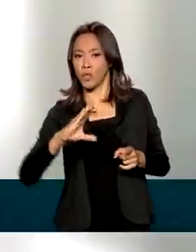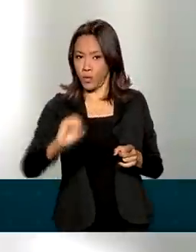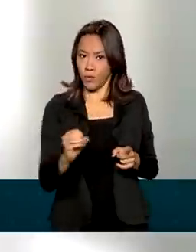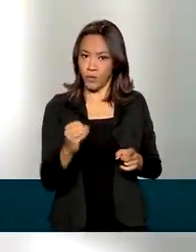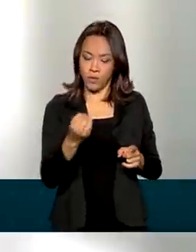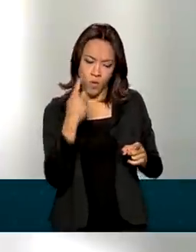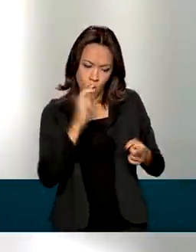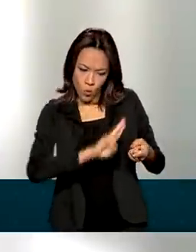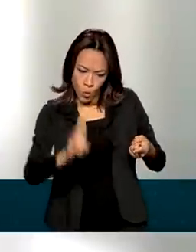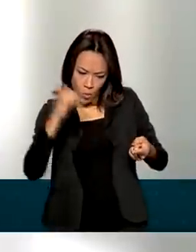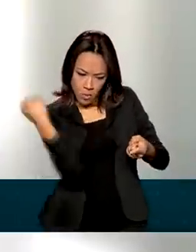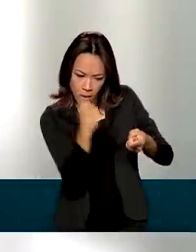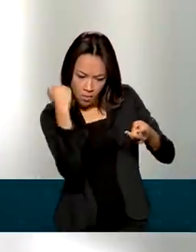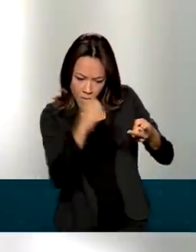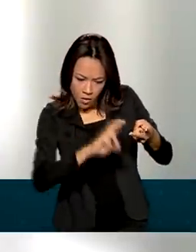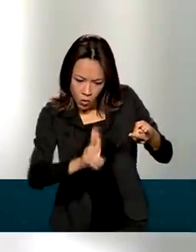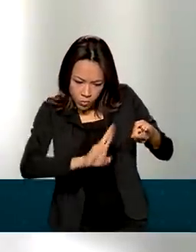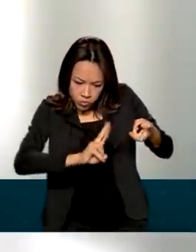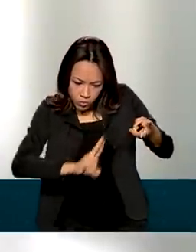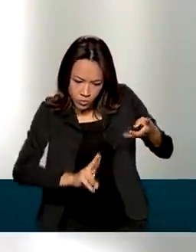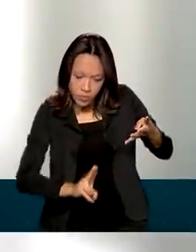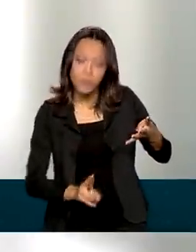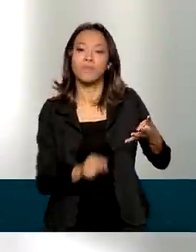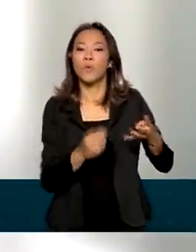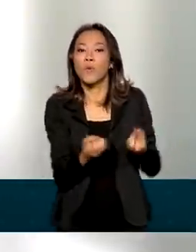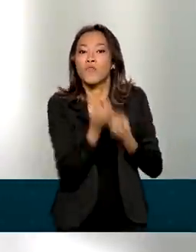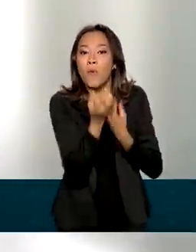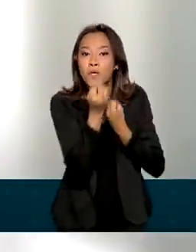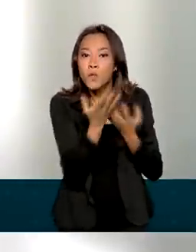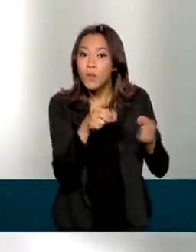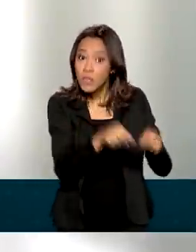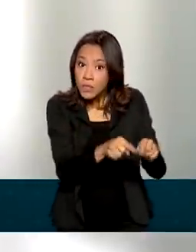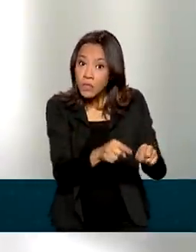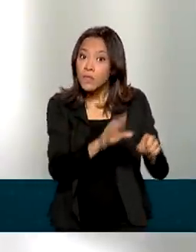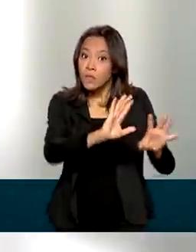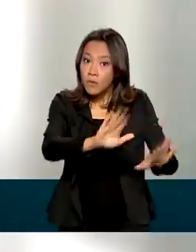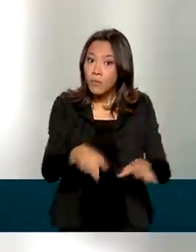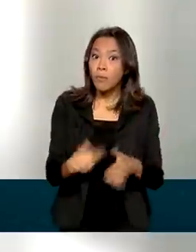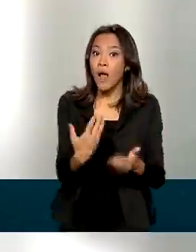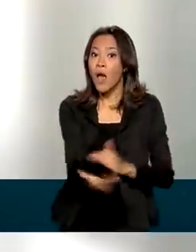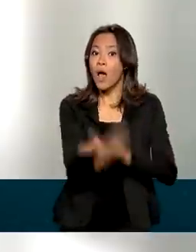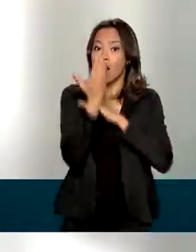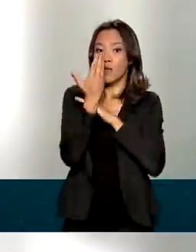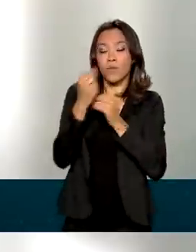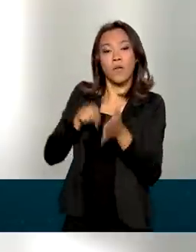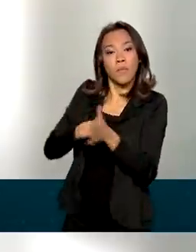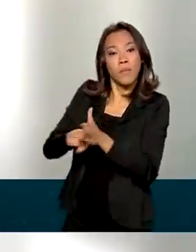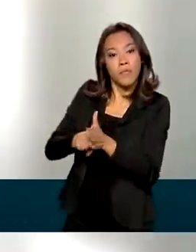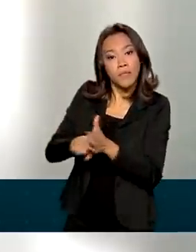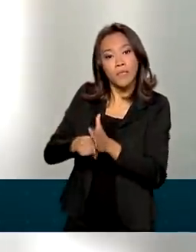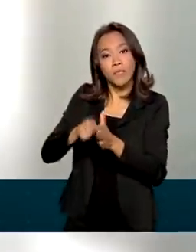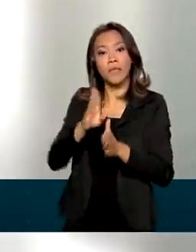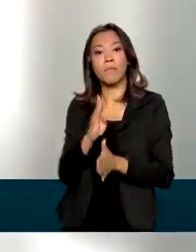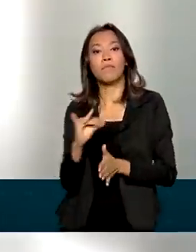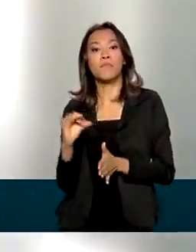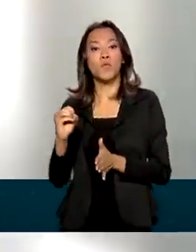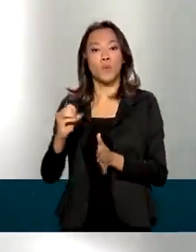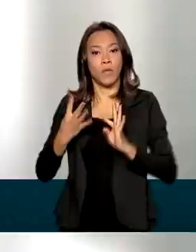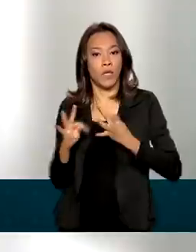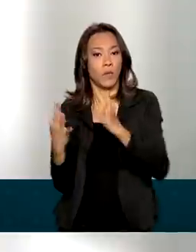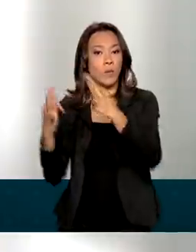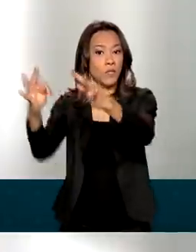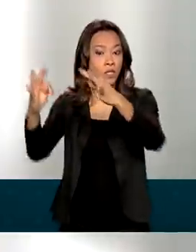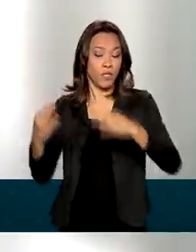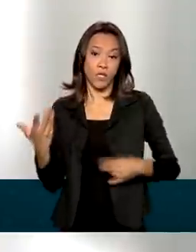identificados, com informações associadas, e que isso possa servir de base não só para a biotecnologia, mas enfim, para